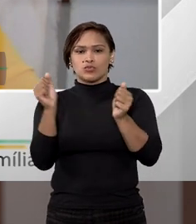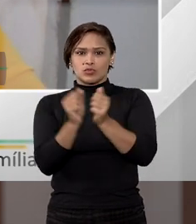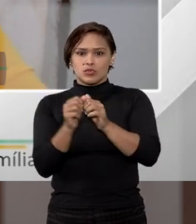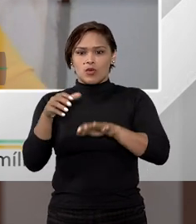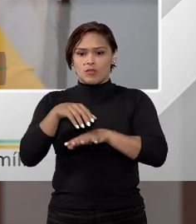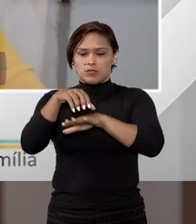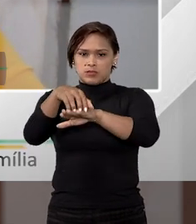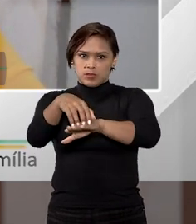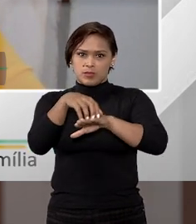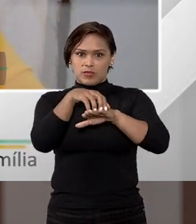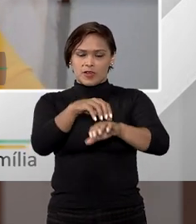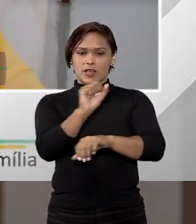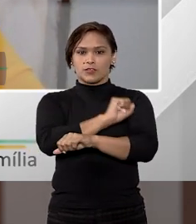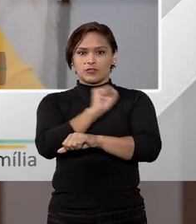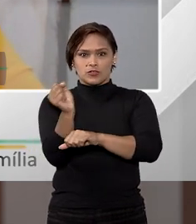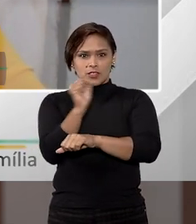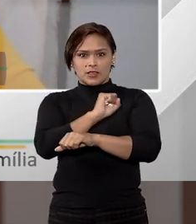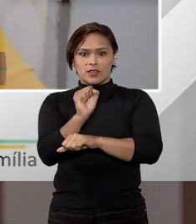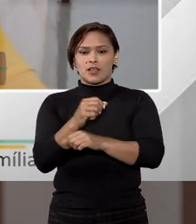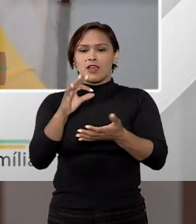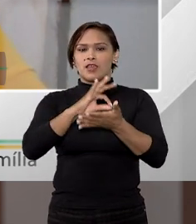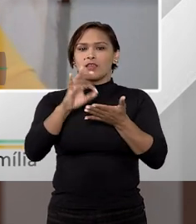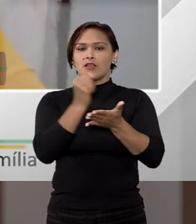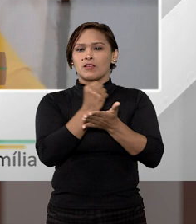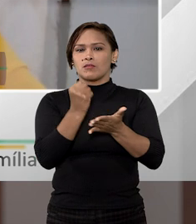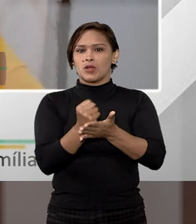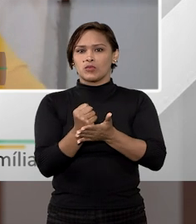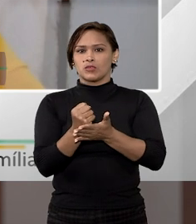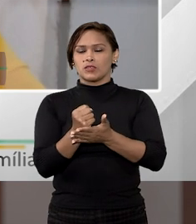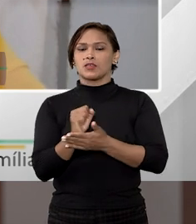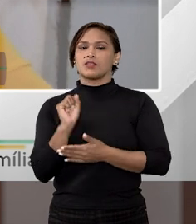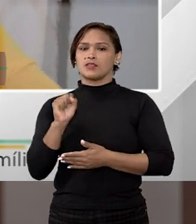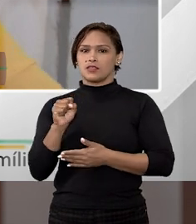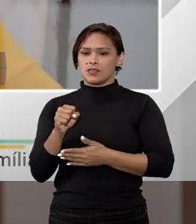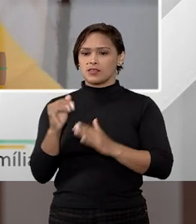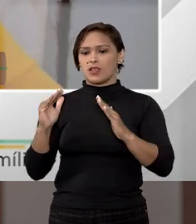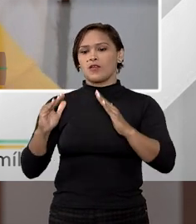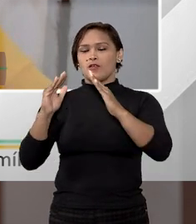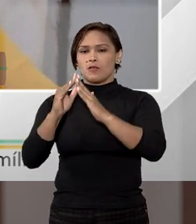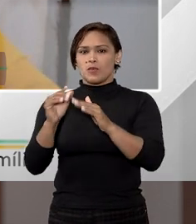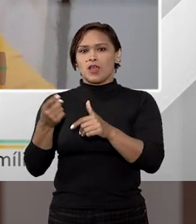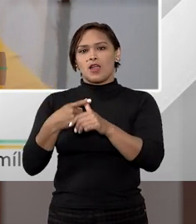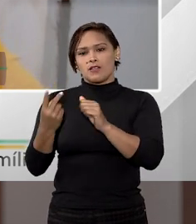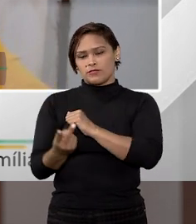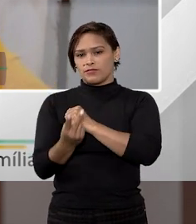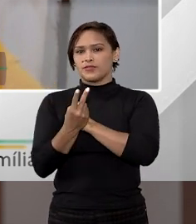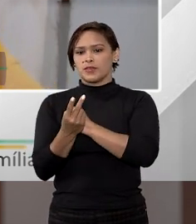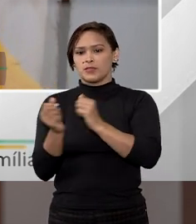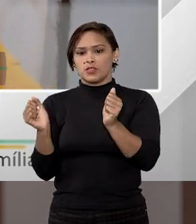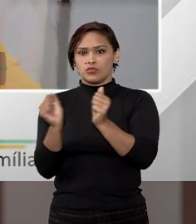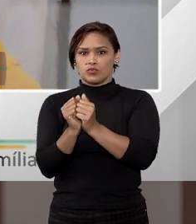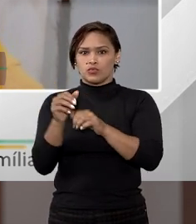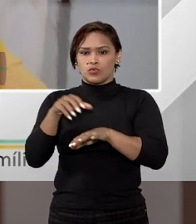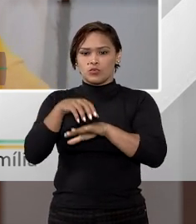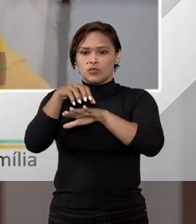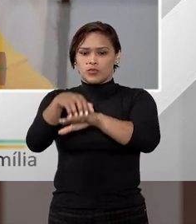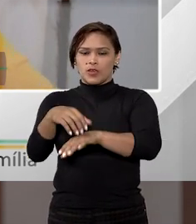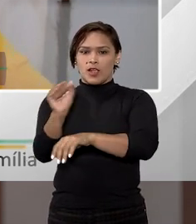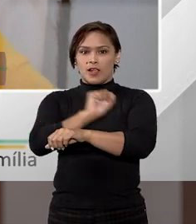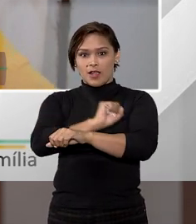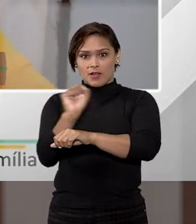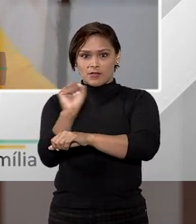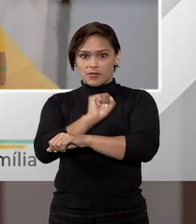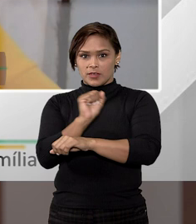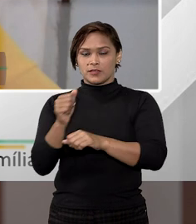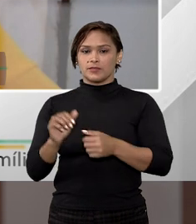juntamente o bem e uma vaga de garagem está em uma matrícula só, sim, o seu bem de família está abarcado juntamente essa sua